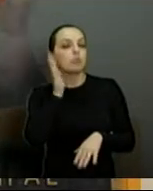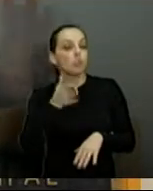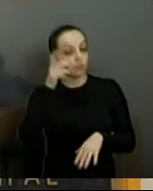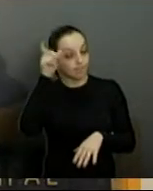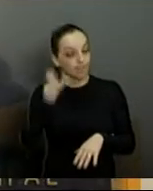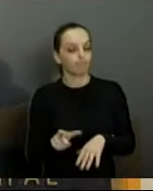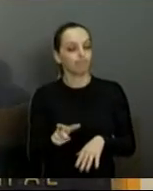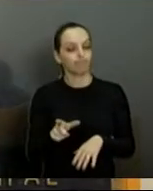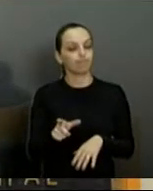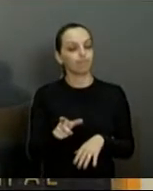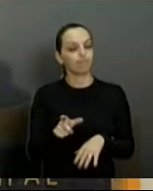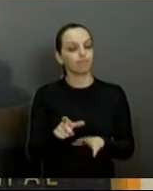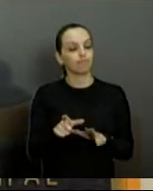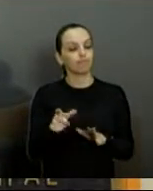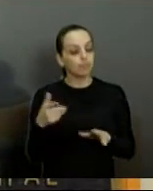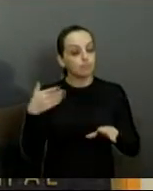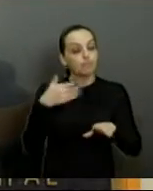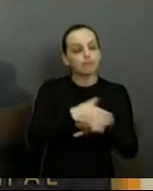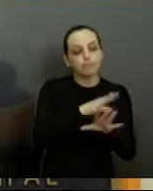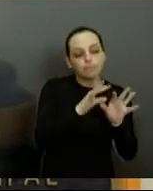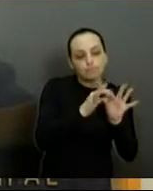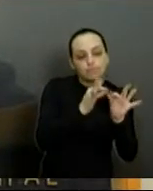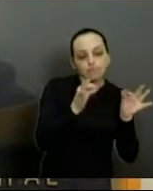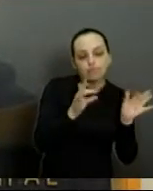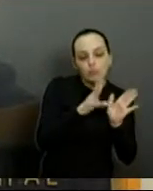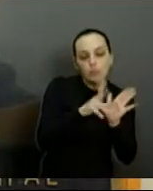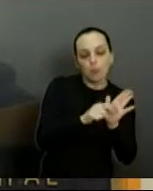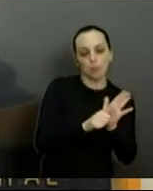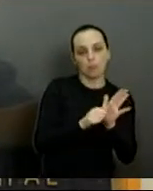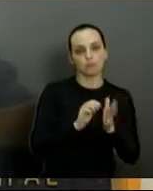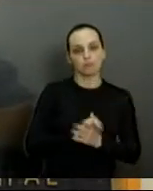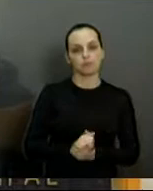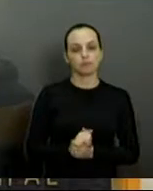quem é a pessoa, as pessoas que estão fazendo.